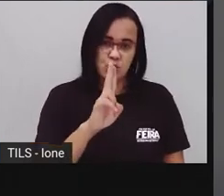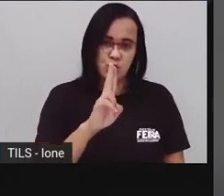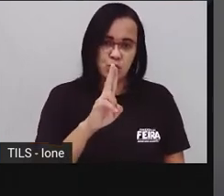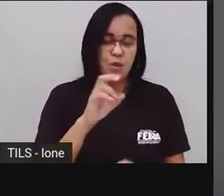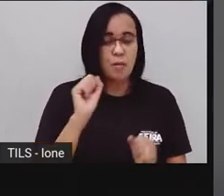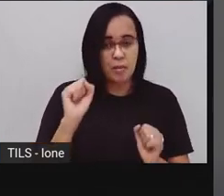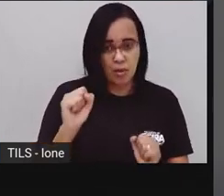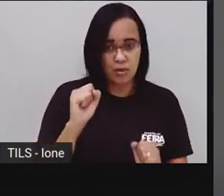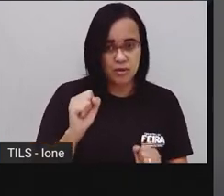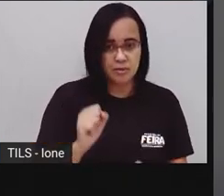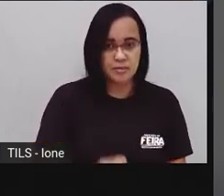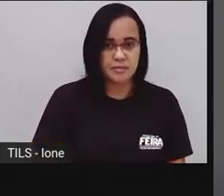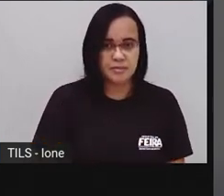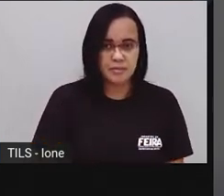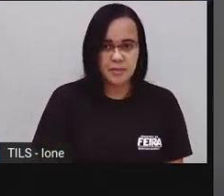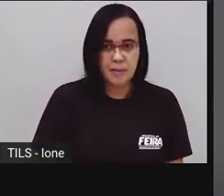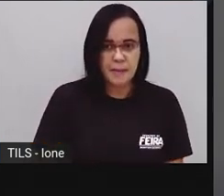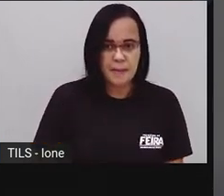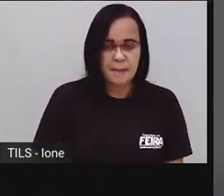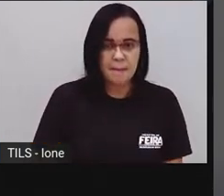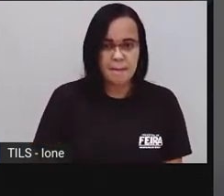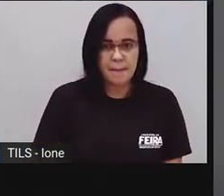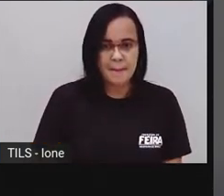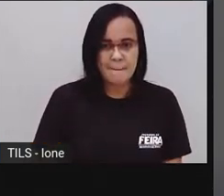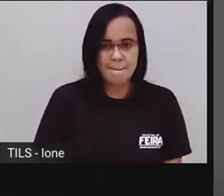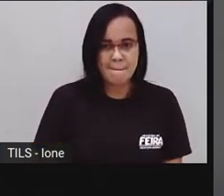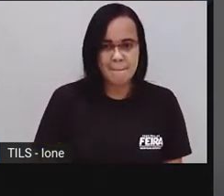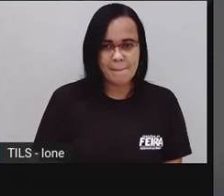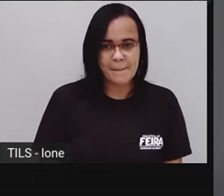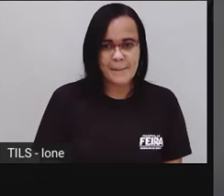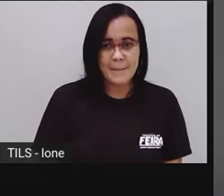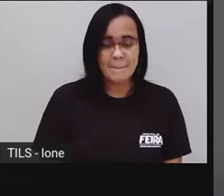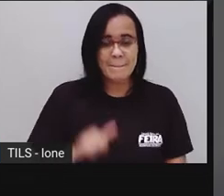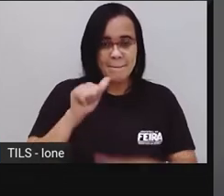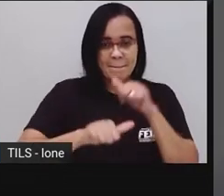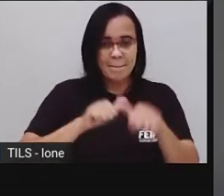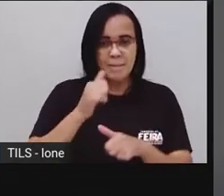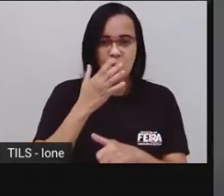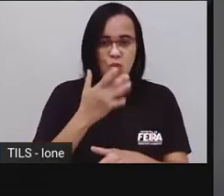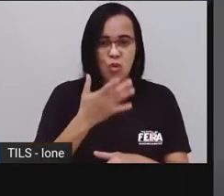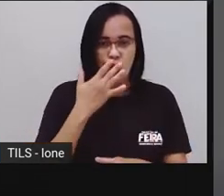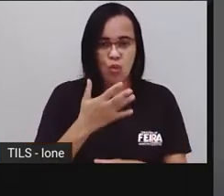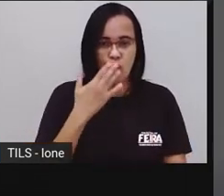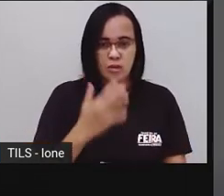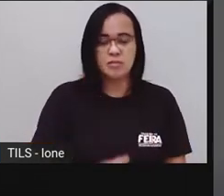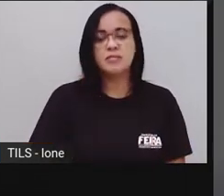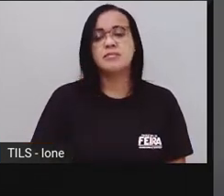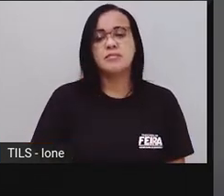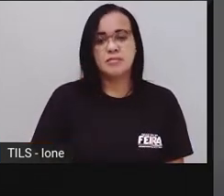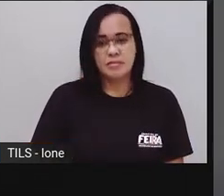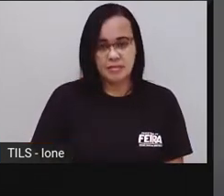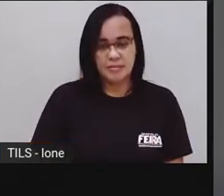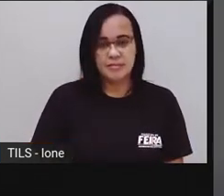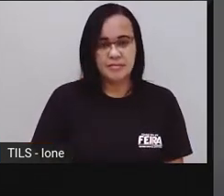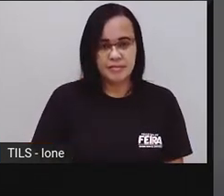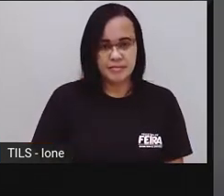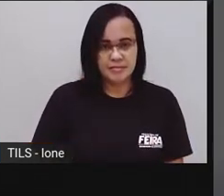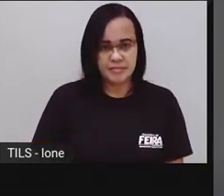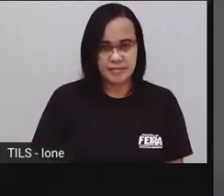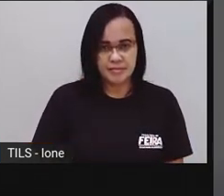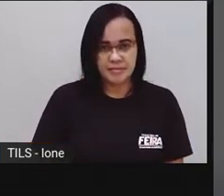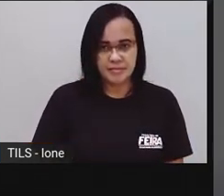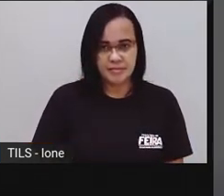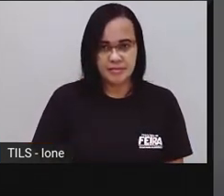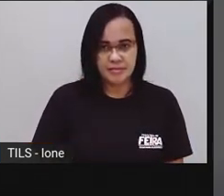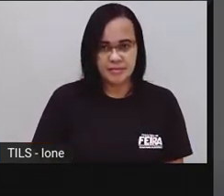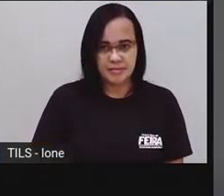né, aqui, vou mudar aqui de cor, que é pra ficar um negócio bem coloridinho, do jeito que a Pro gosta. Então, aqui, eu vou pegar primeiro quem aqui, ó,